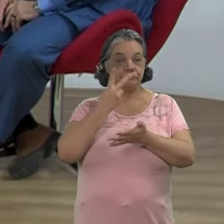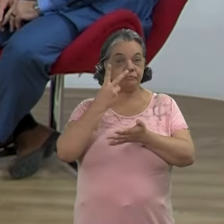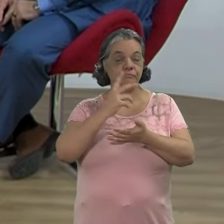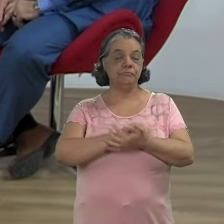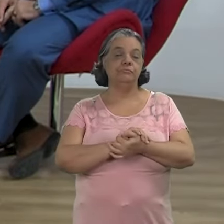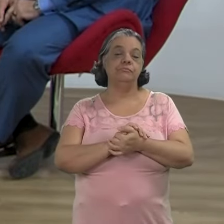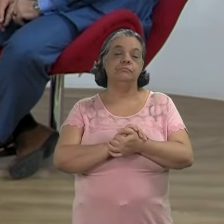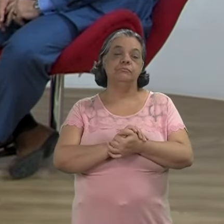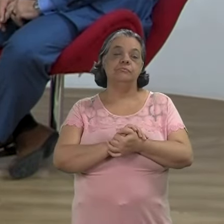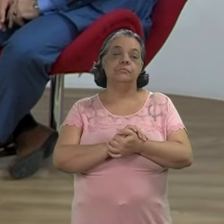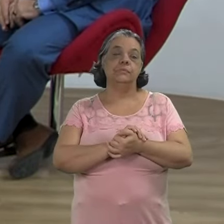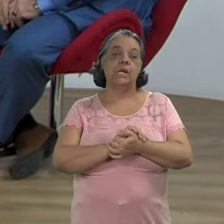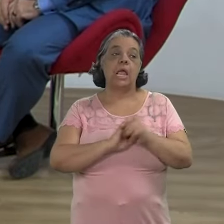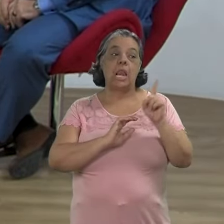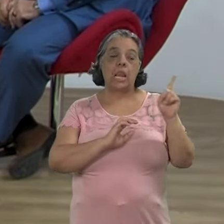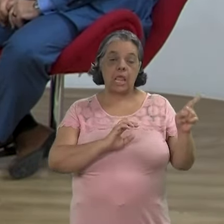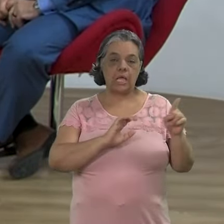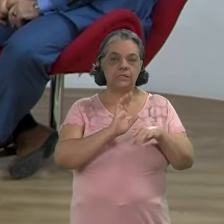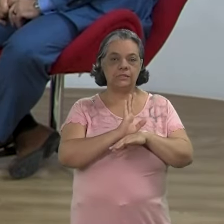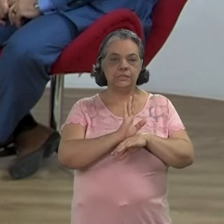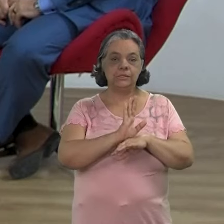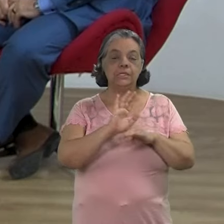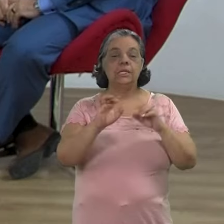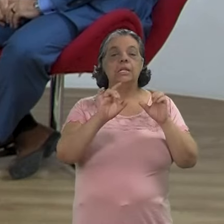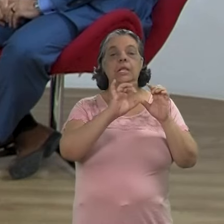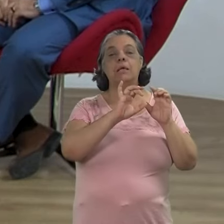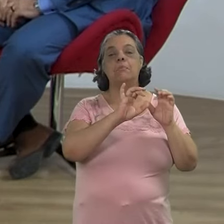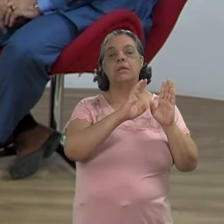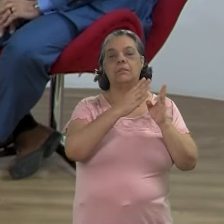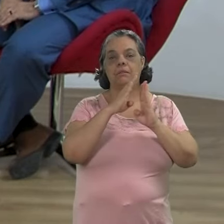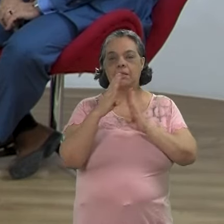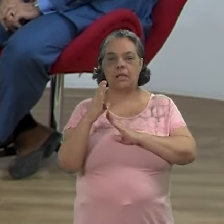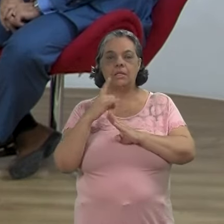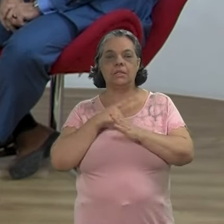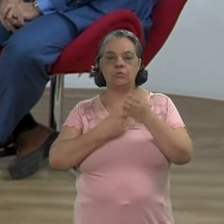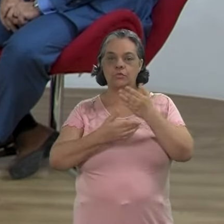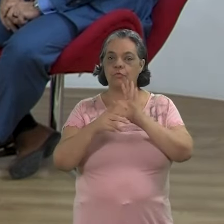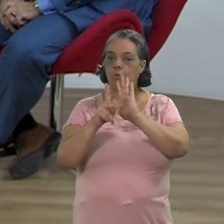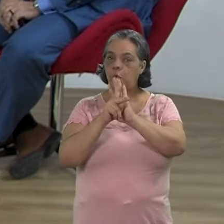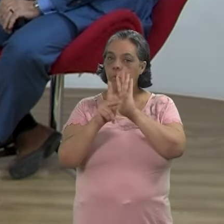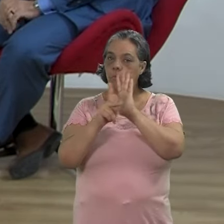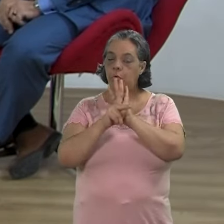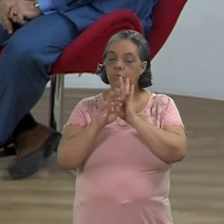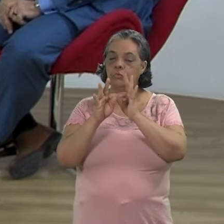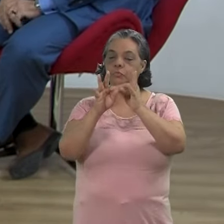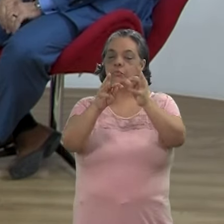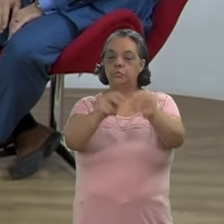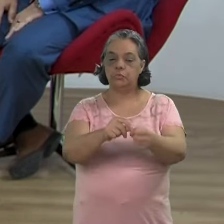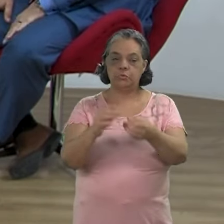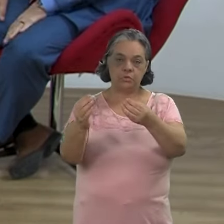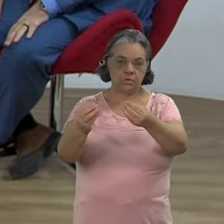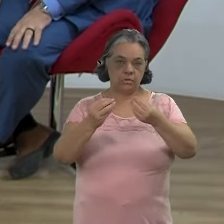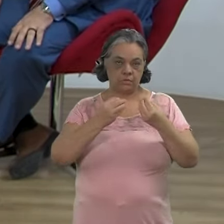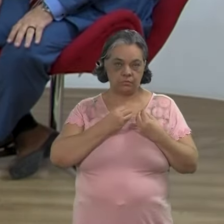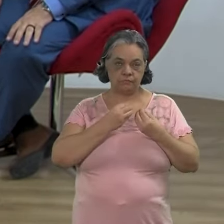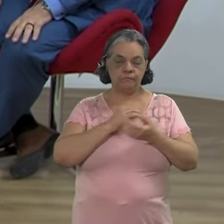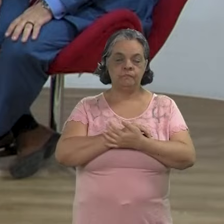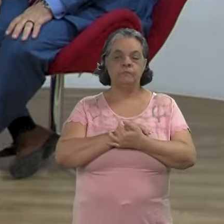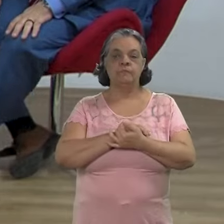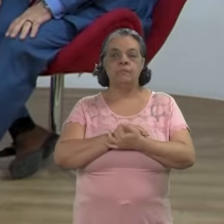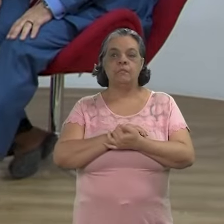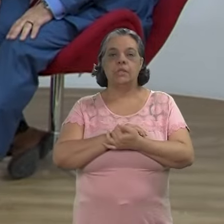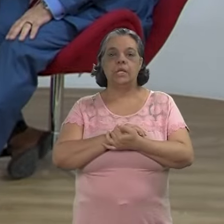que acontece? Lá na Cinemateca, a gente tem um servidor próprio onde tudo que é cedido,